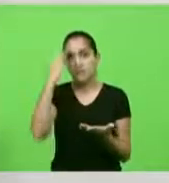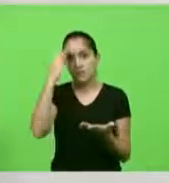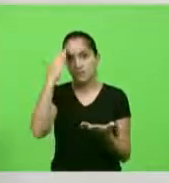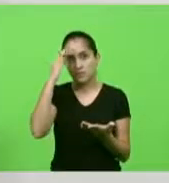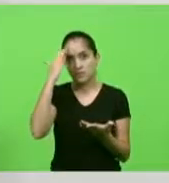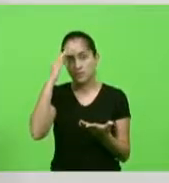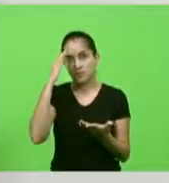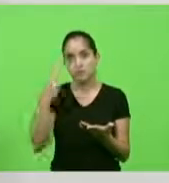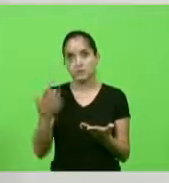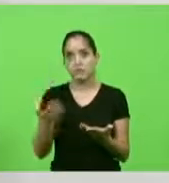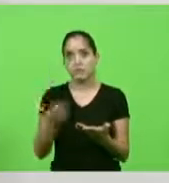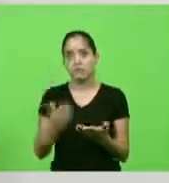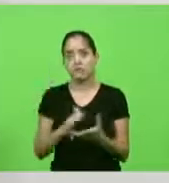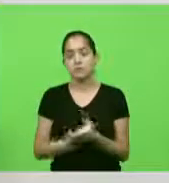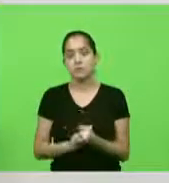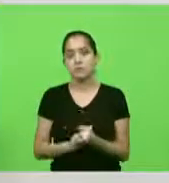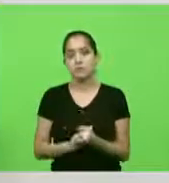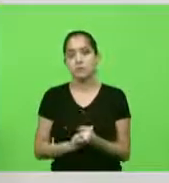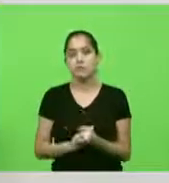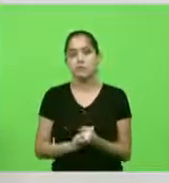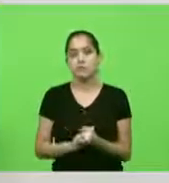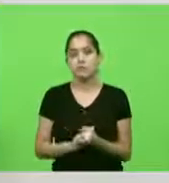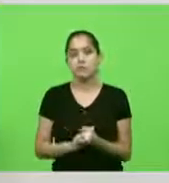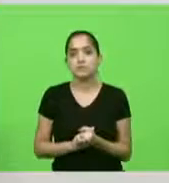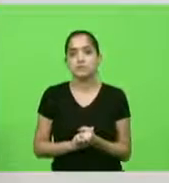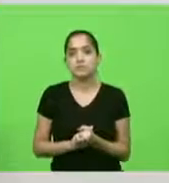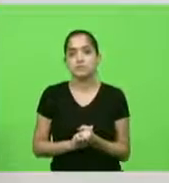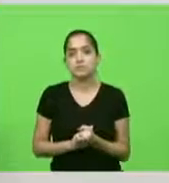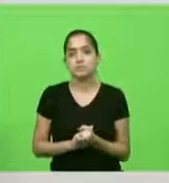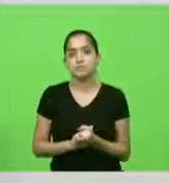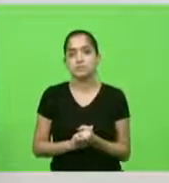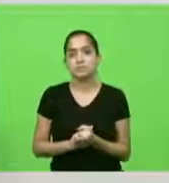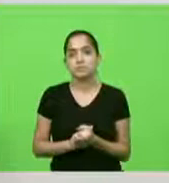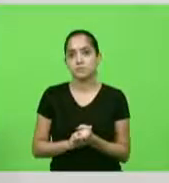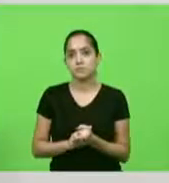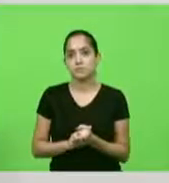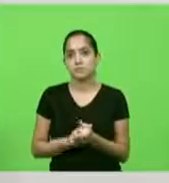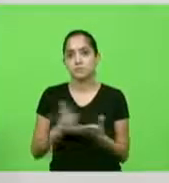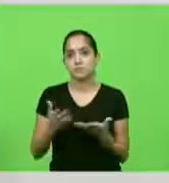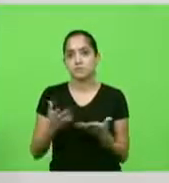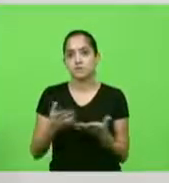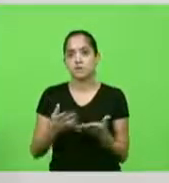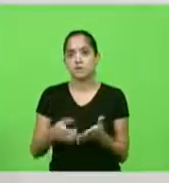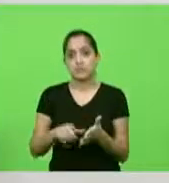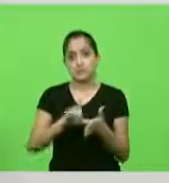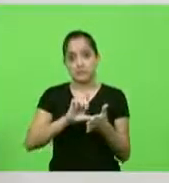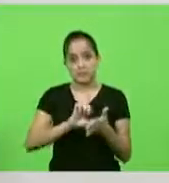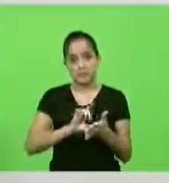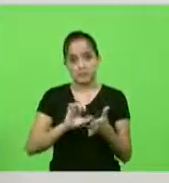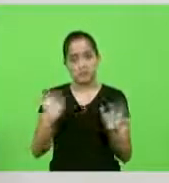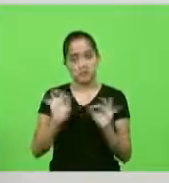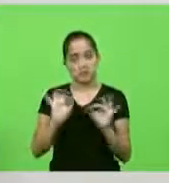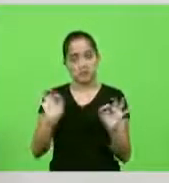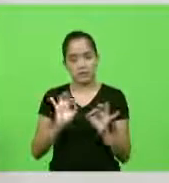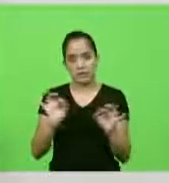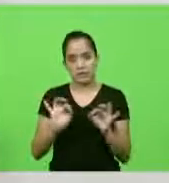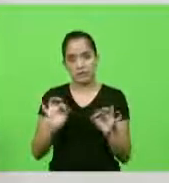de que assim e não quero antecipar absolutamente nada